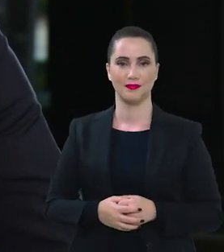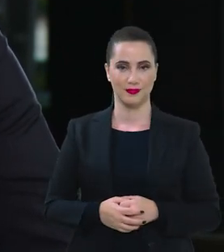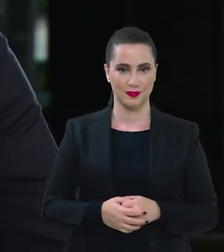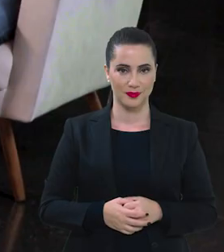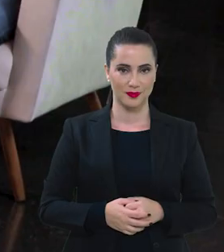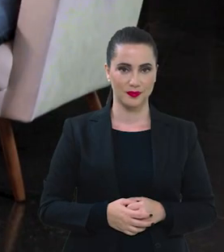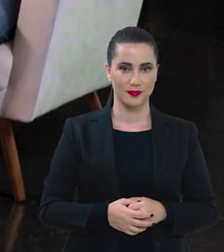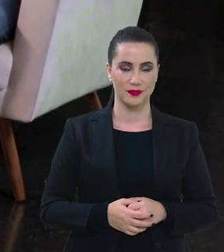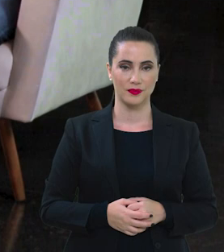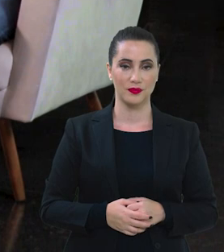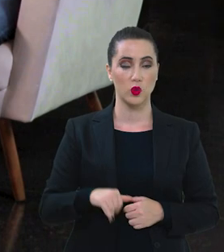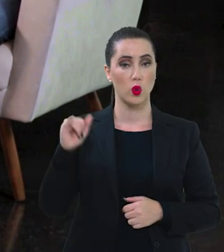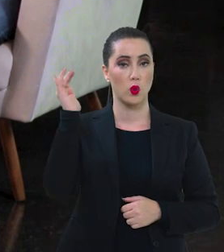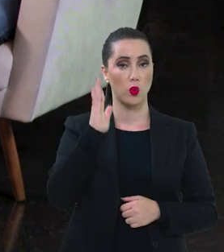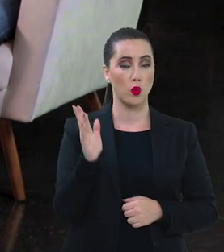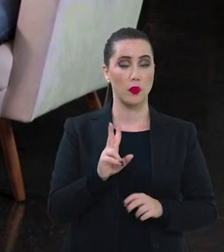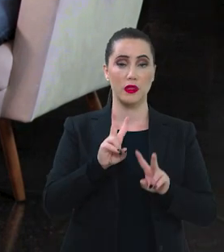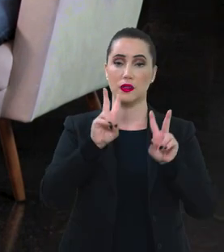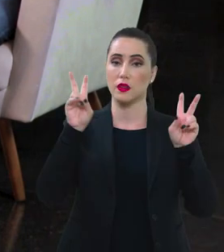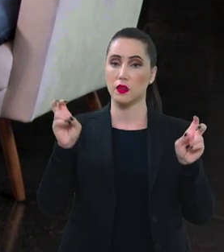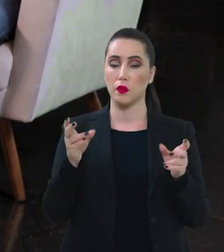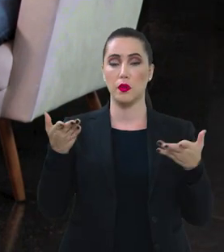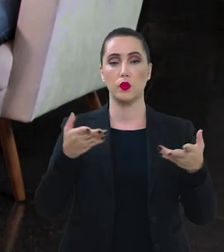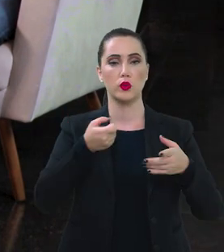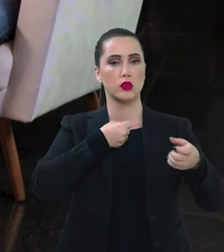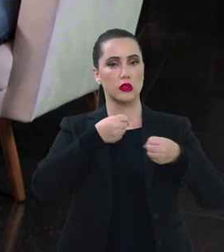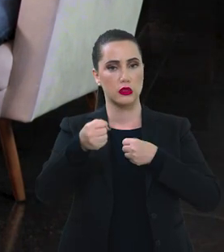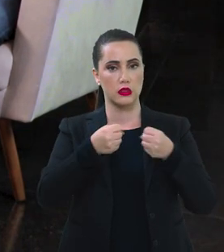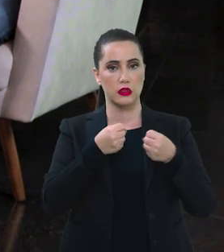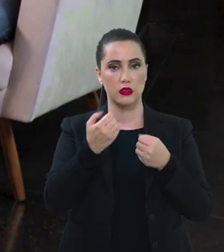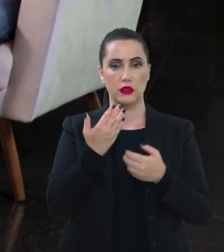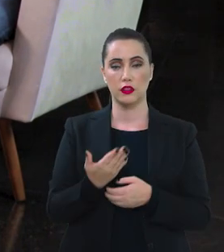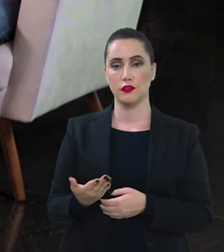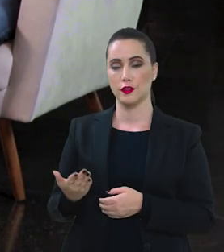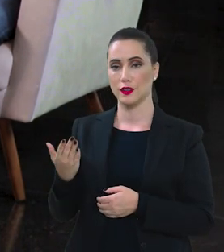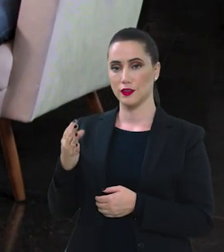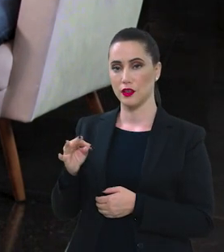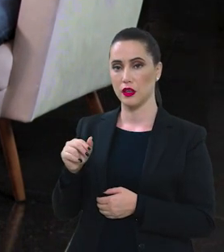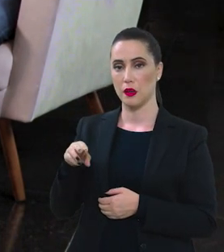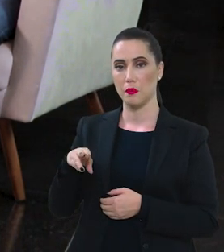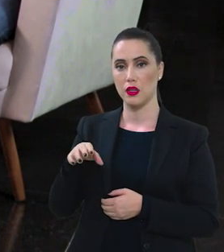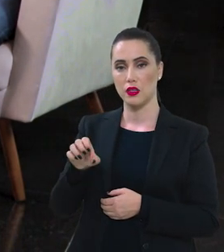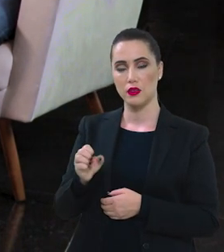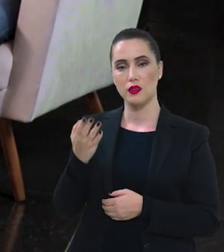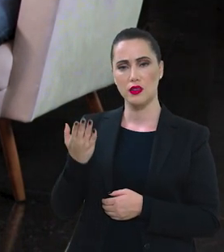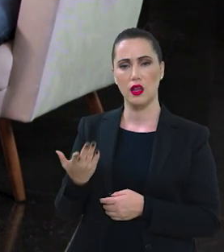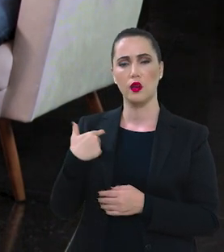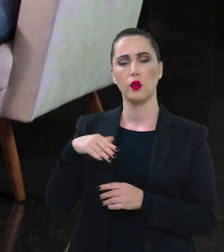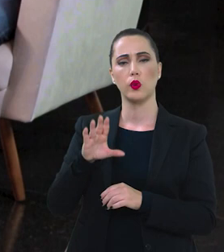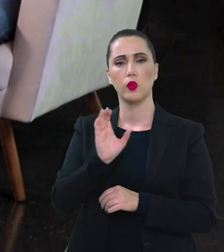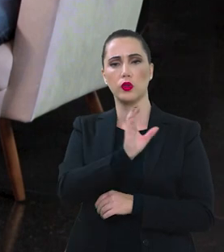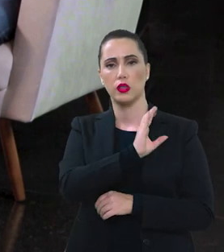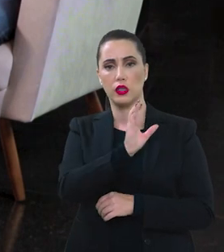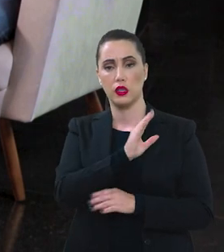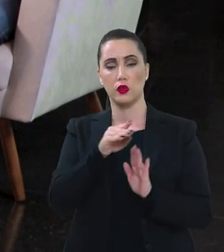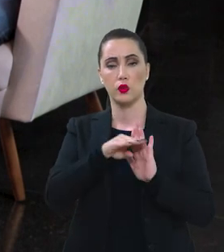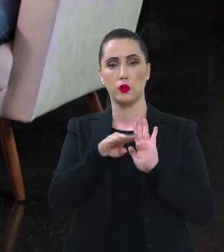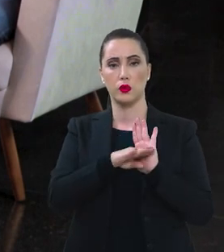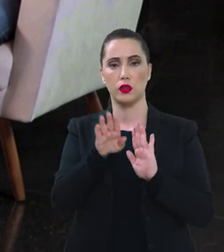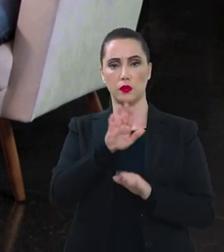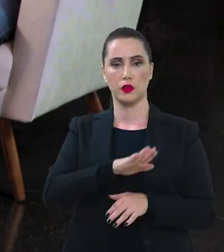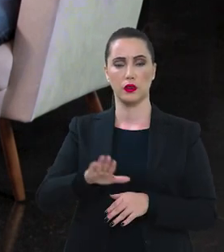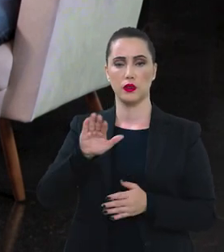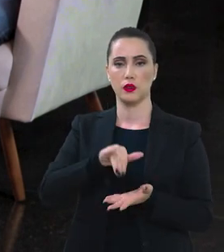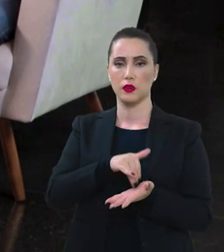pública. O Brasil em Pauta está entrevistando Tamires Sampaio. Ela é coordenadora do Programa Nacional de